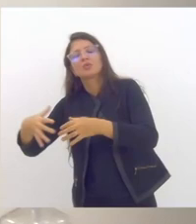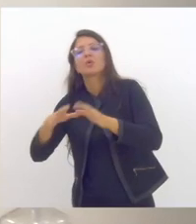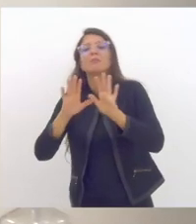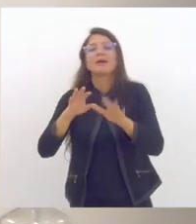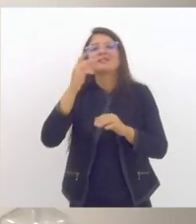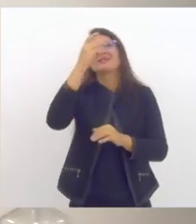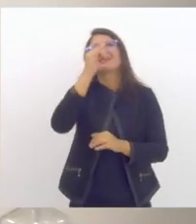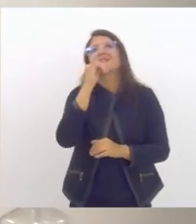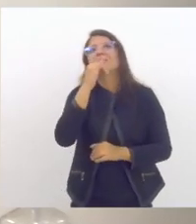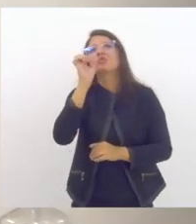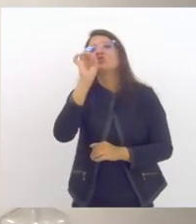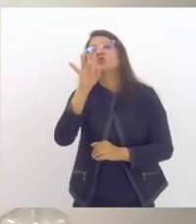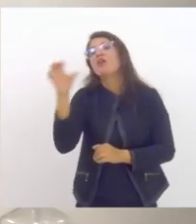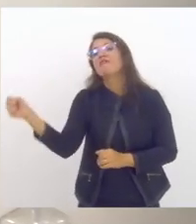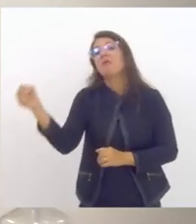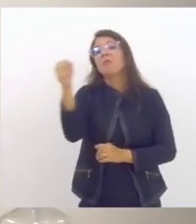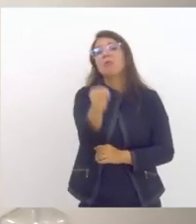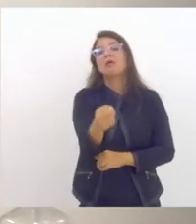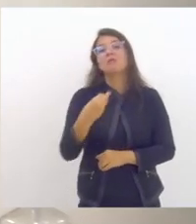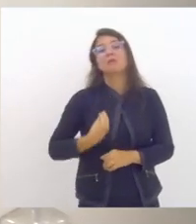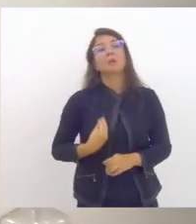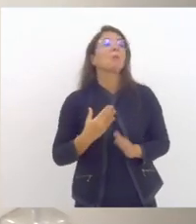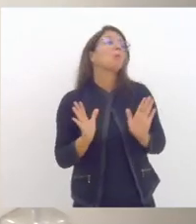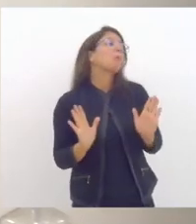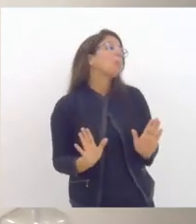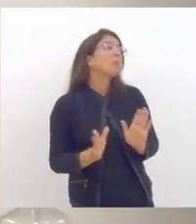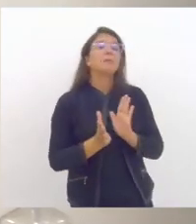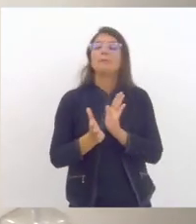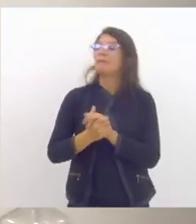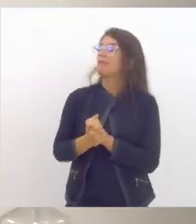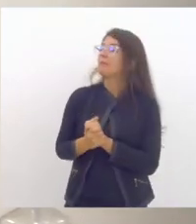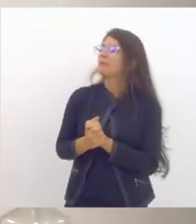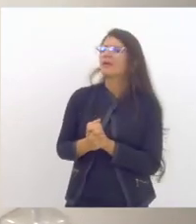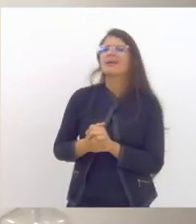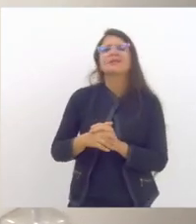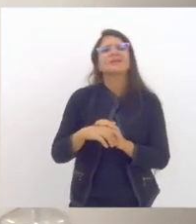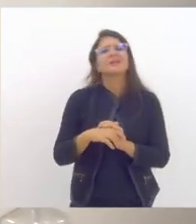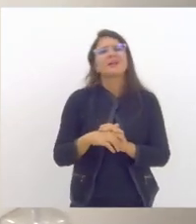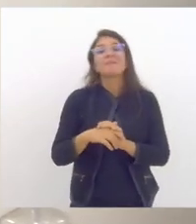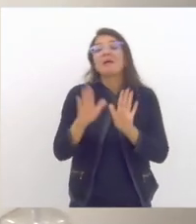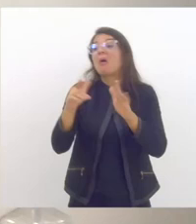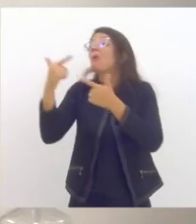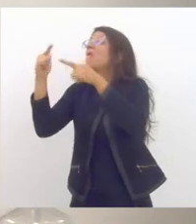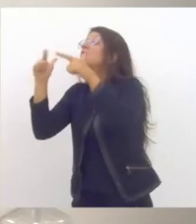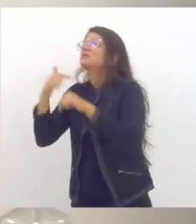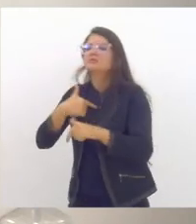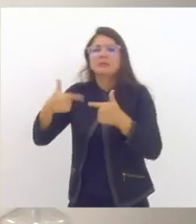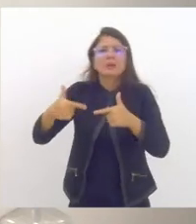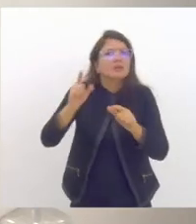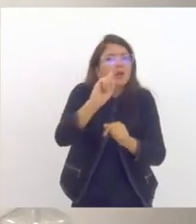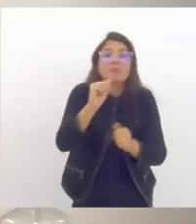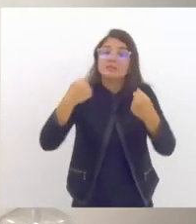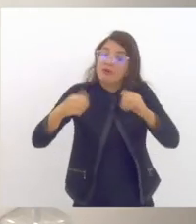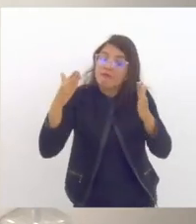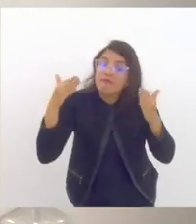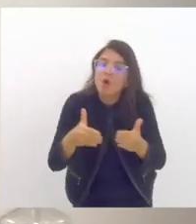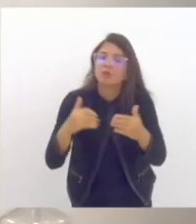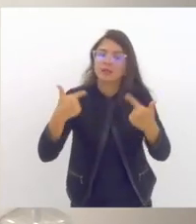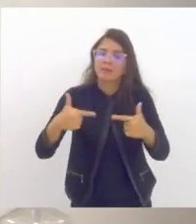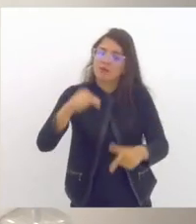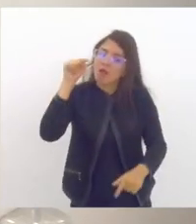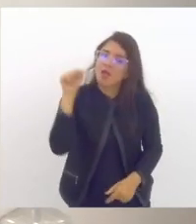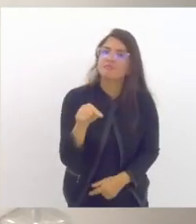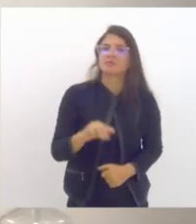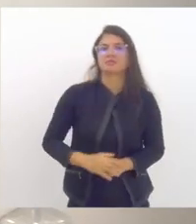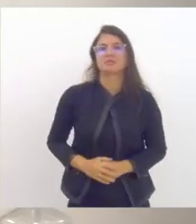profissional que entrou com uma tarefa específica e acaba incorporando outras é muito importante que a presença desse profissional